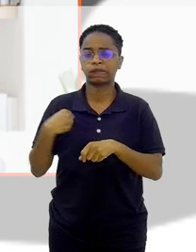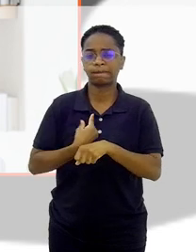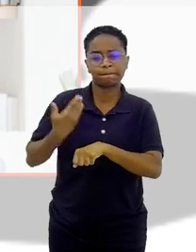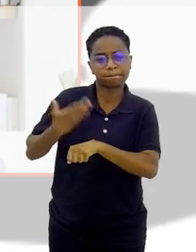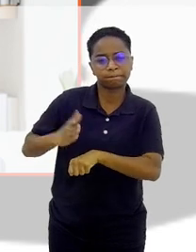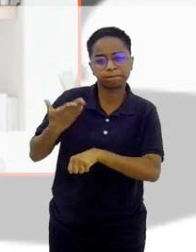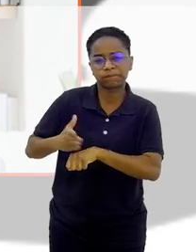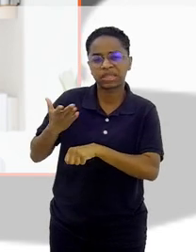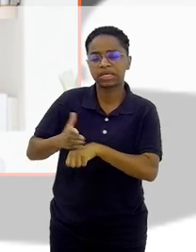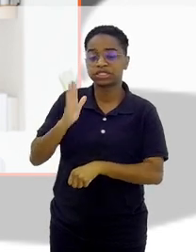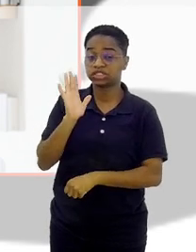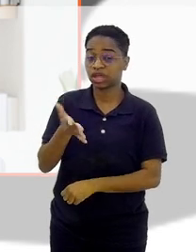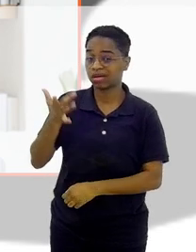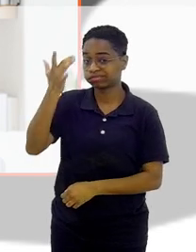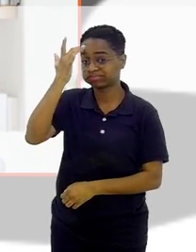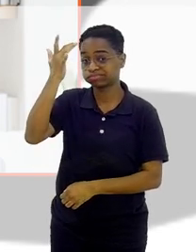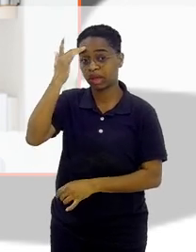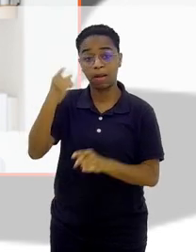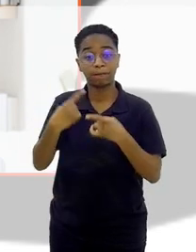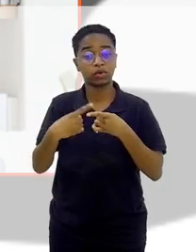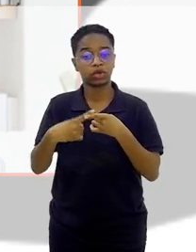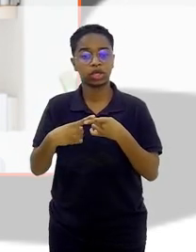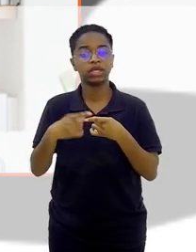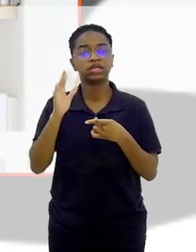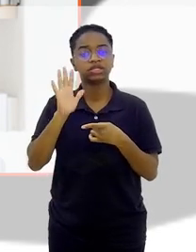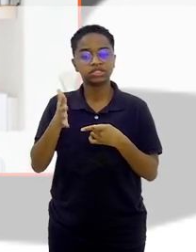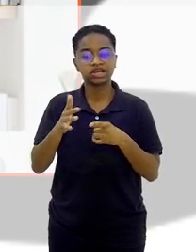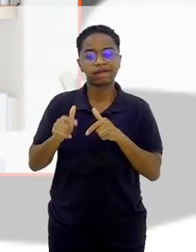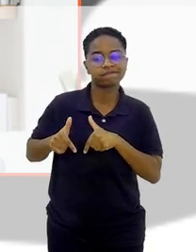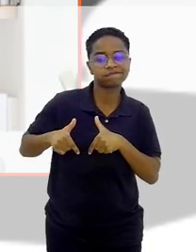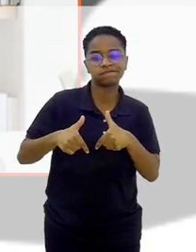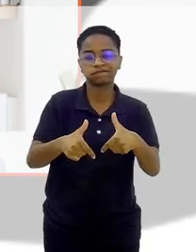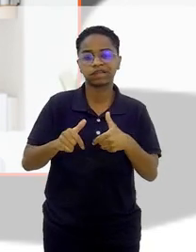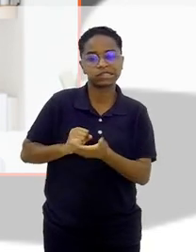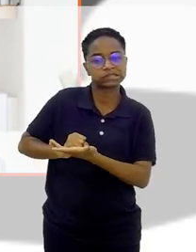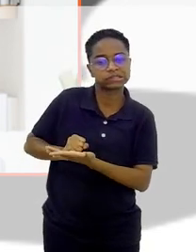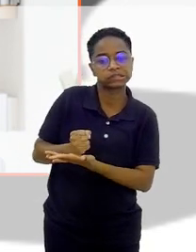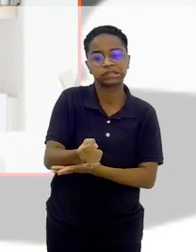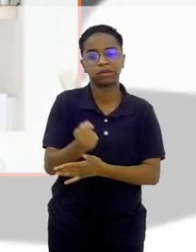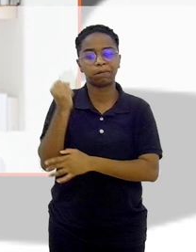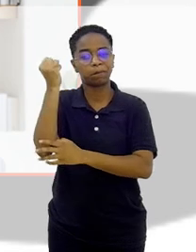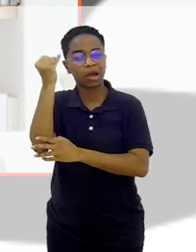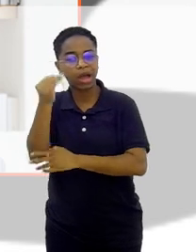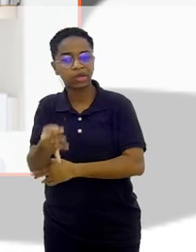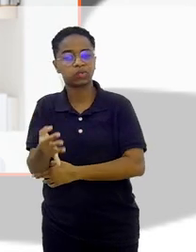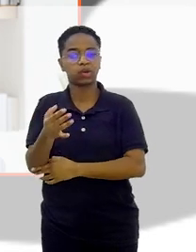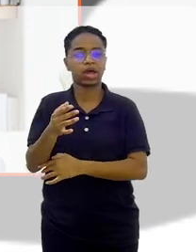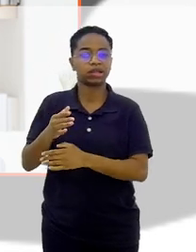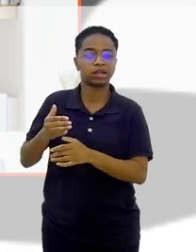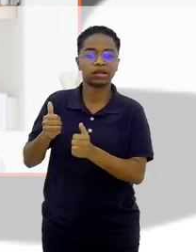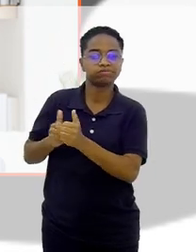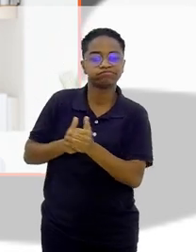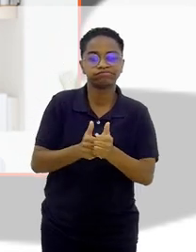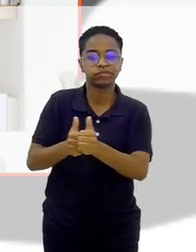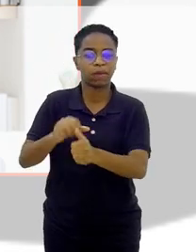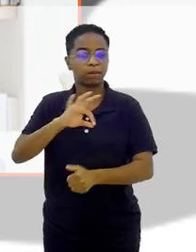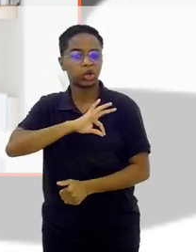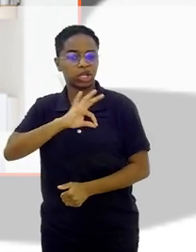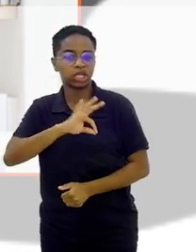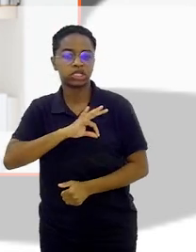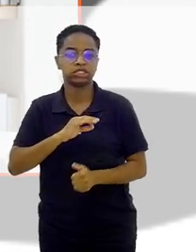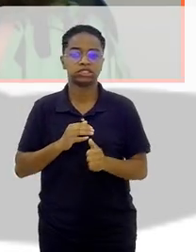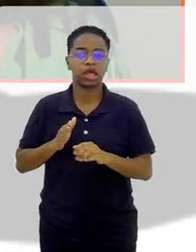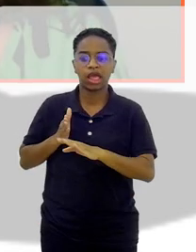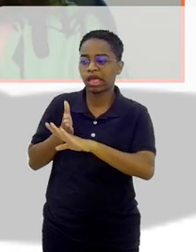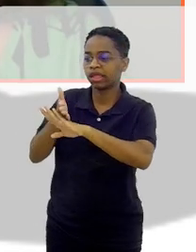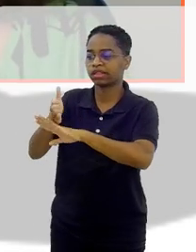prática da redação ali, de você ter feito muito pescoção na madrugada, ter entrado pela ronda, ter coberto polícia,